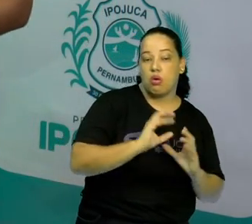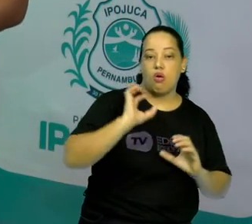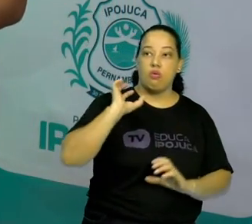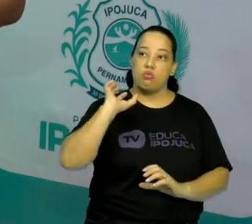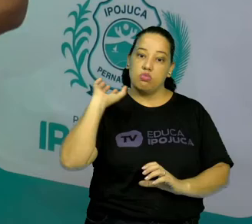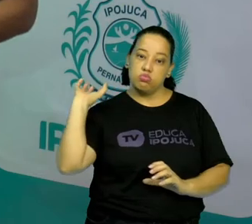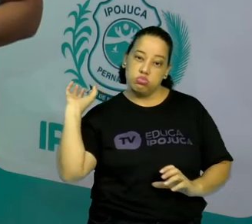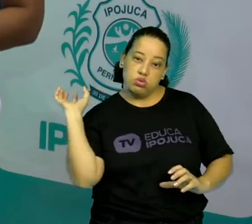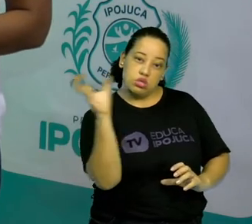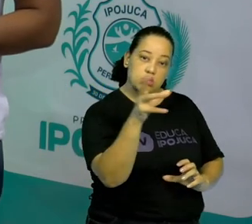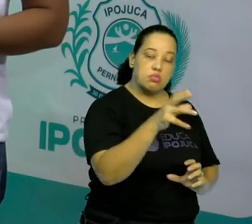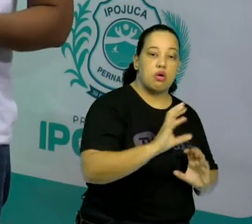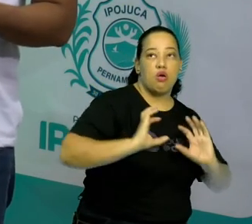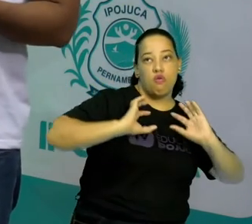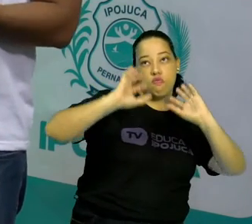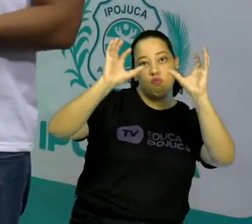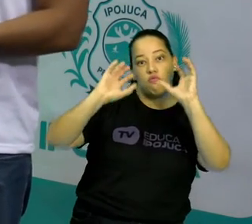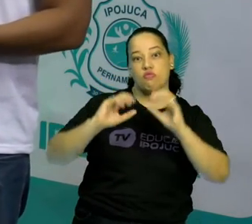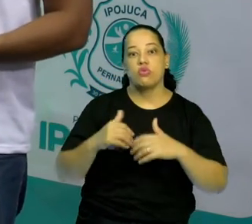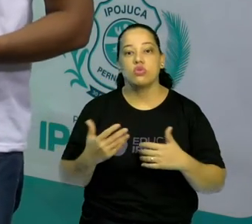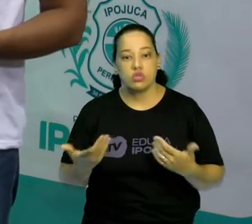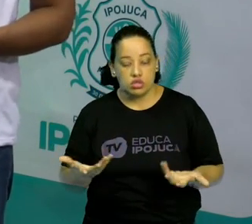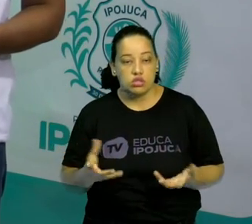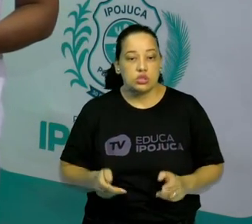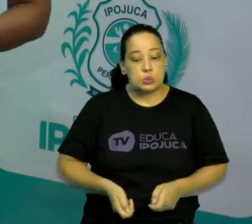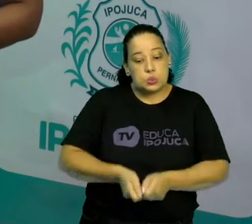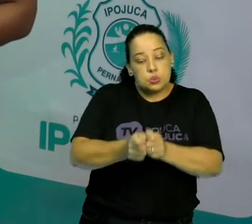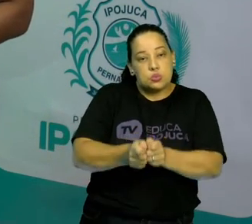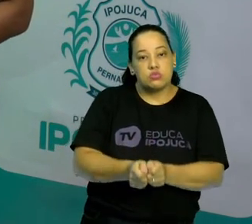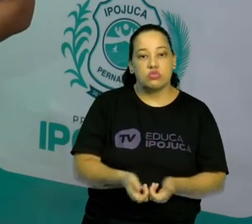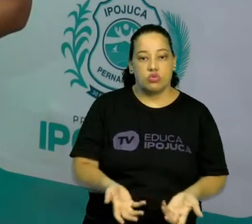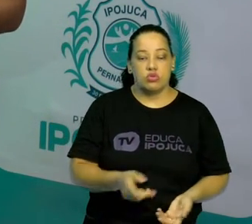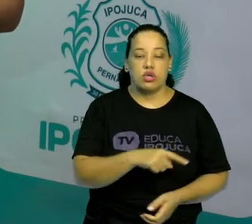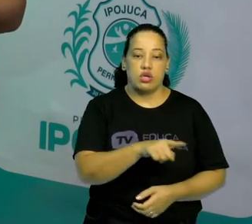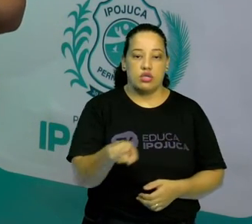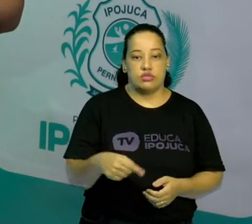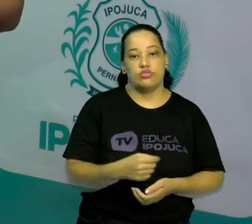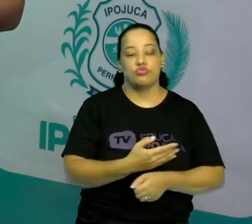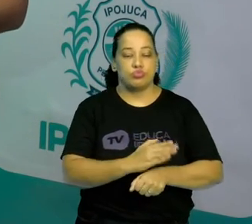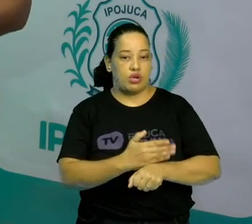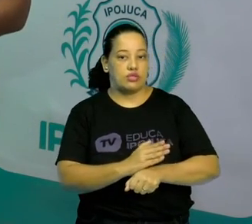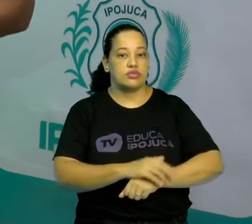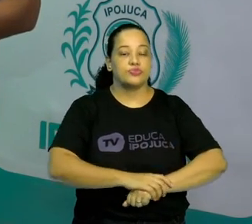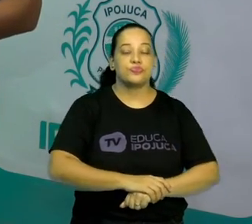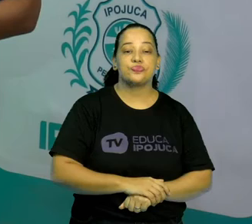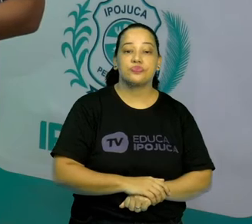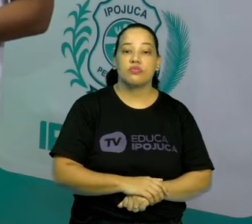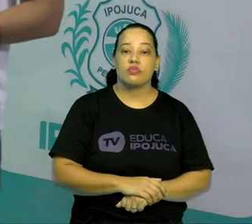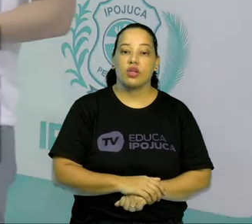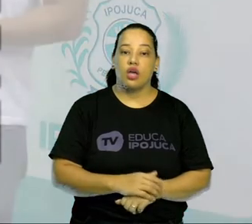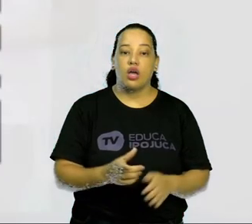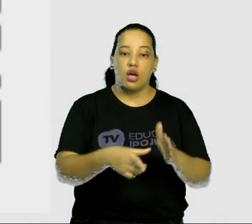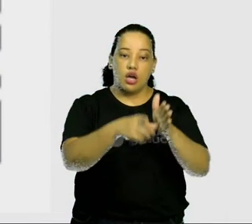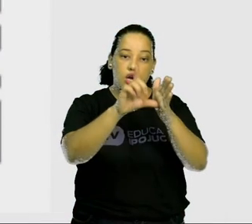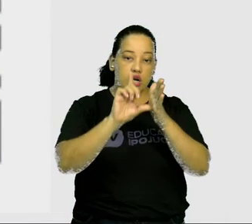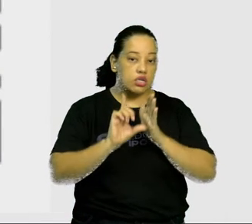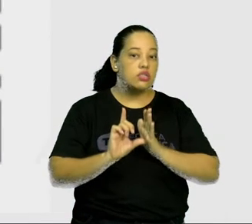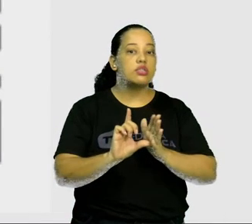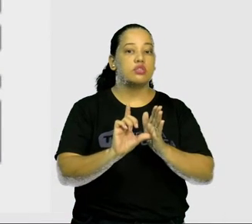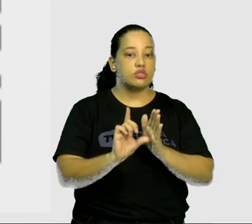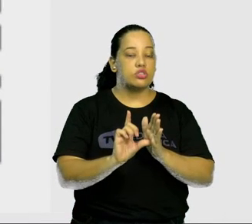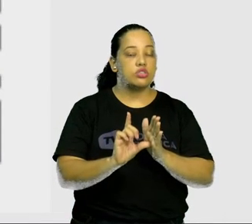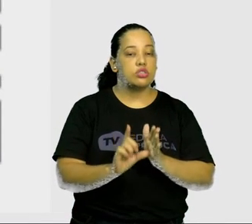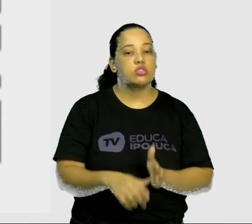voleibol, em cada uma dessas práticas de jogo. Antes da gente finalizar, trago aqui para vocês